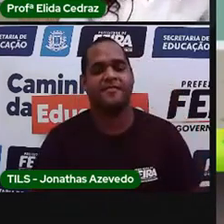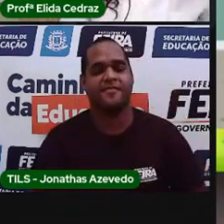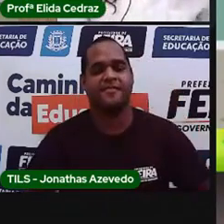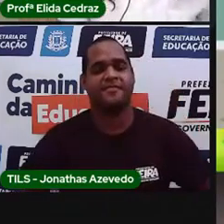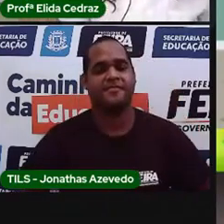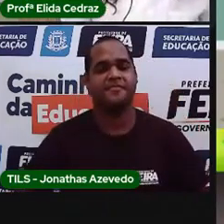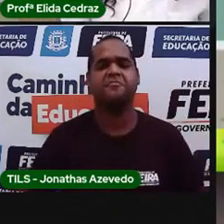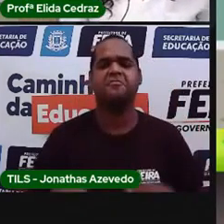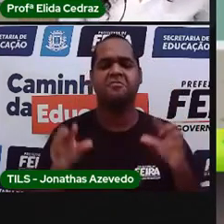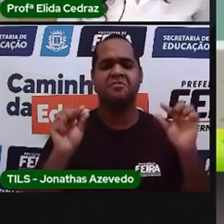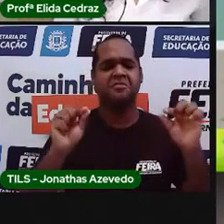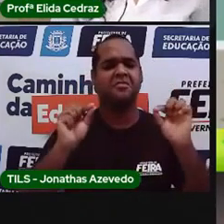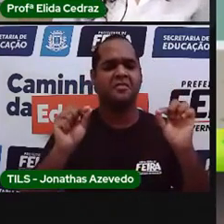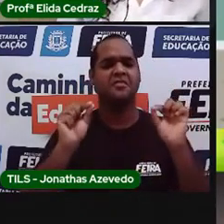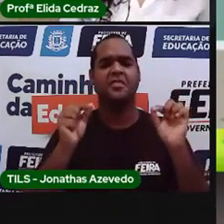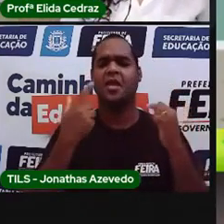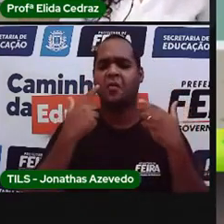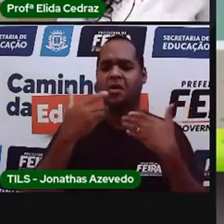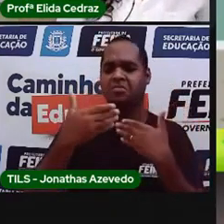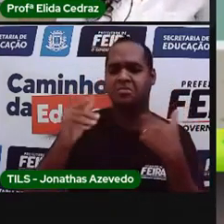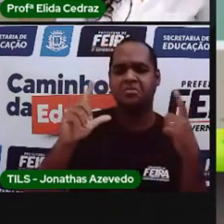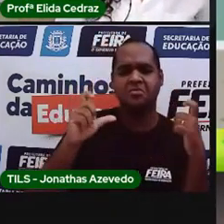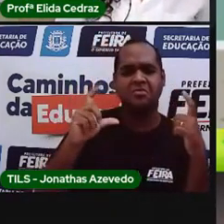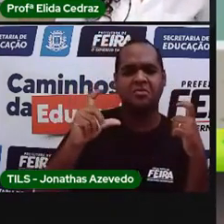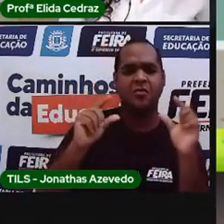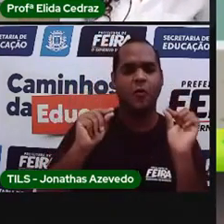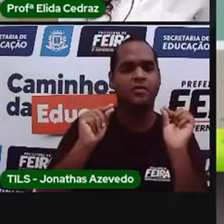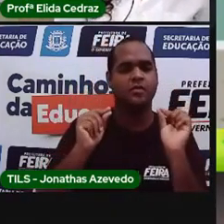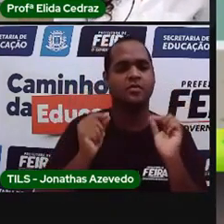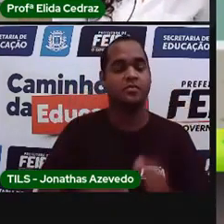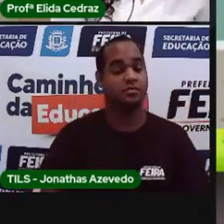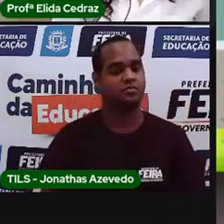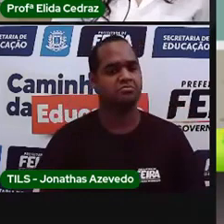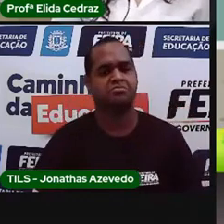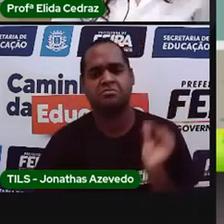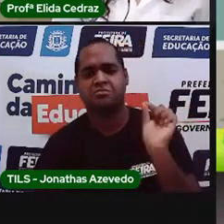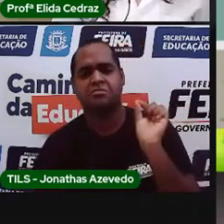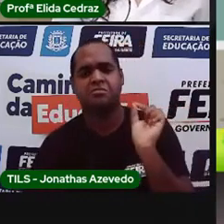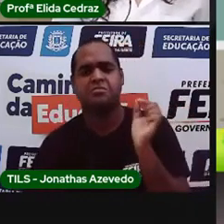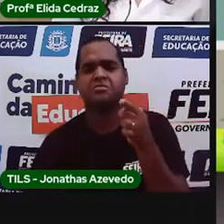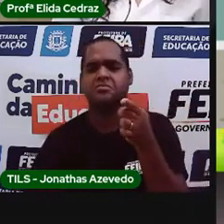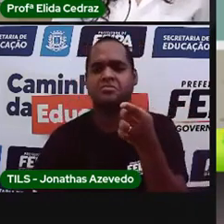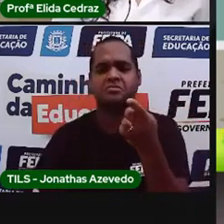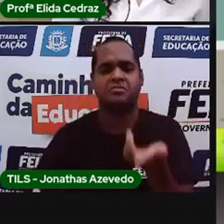O que você está vendo aí à sua frente? Isso é o quê, gente?